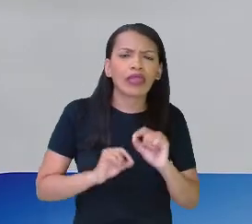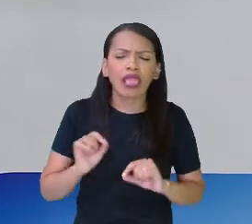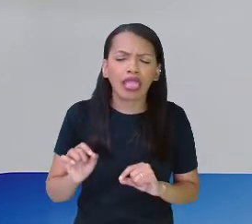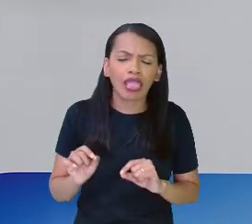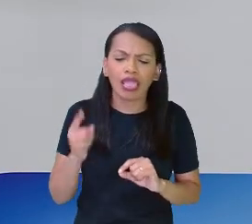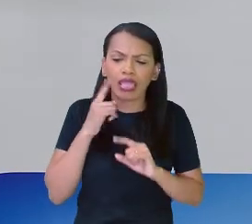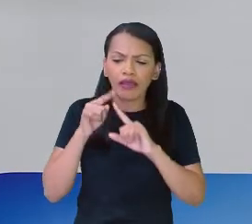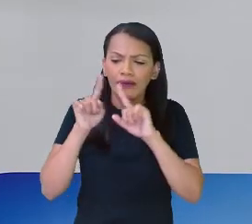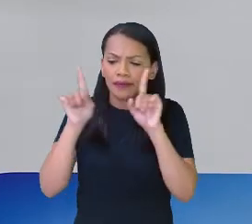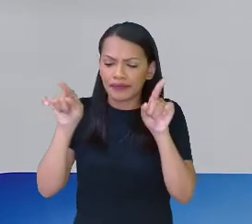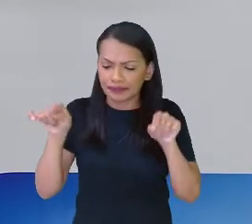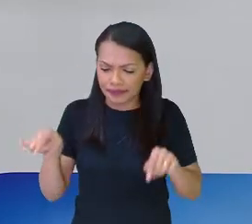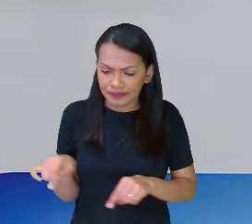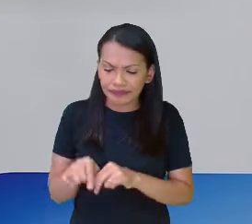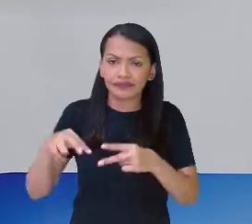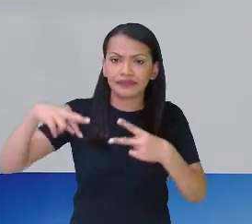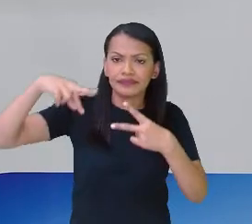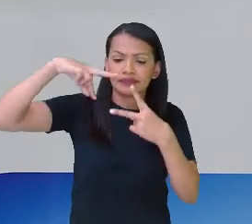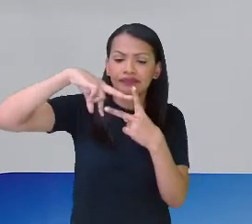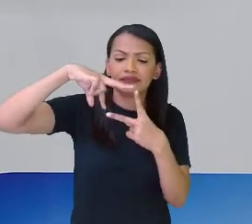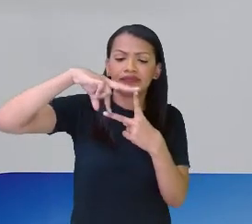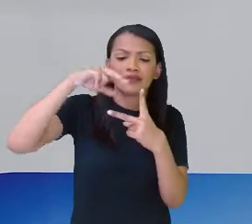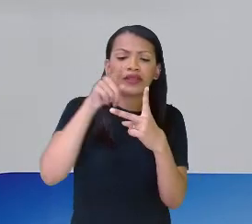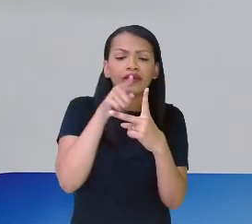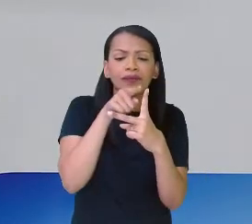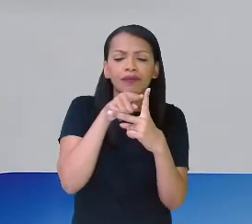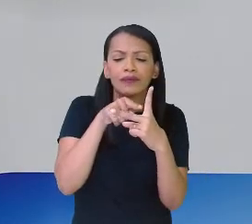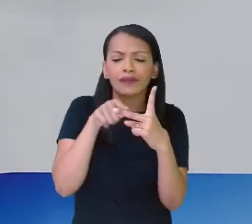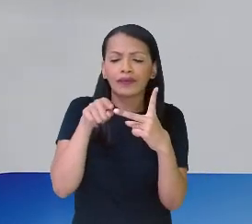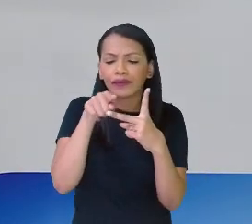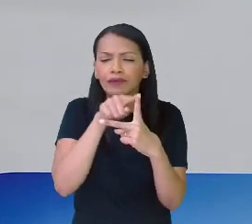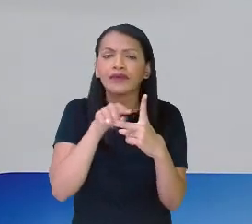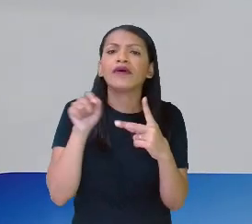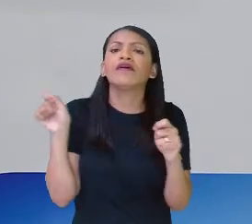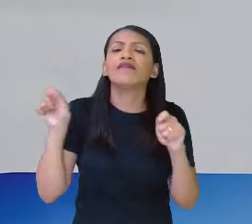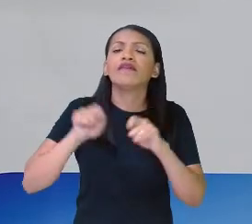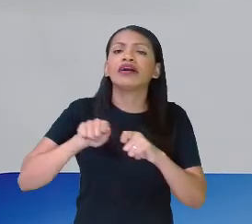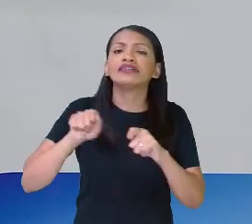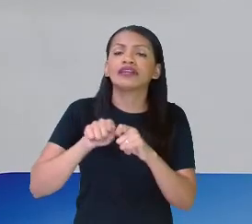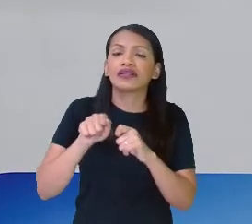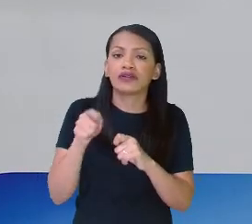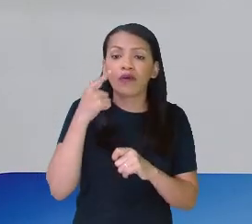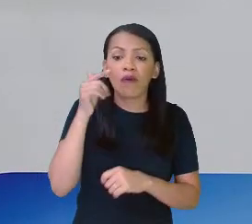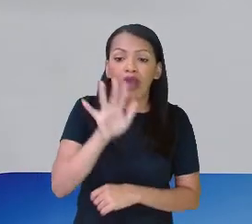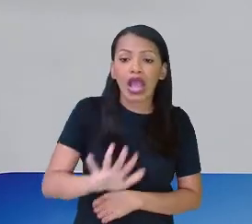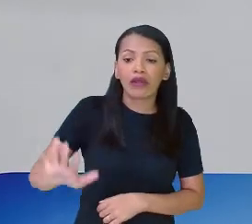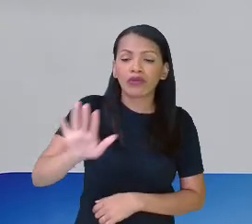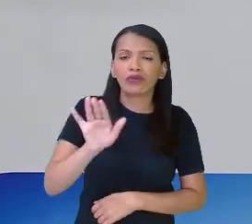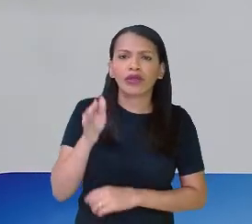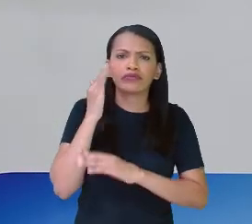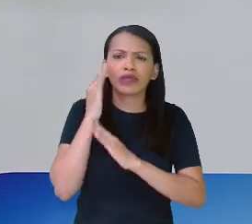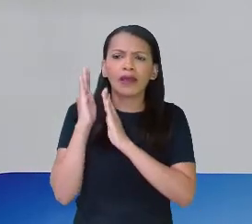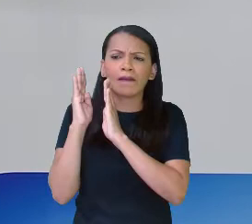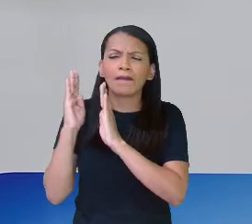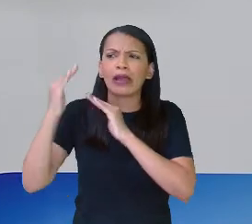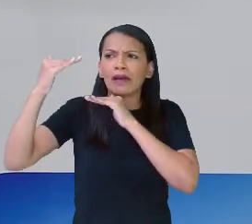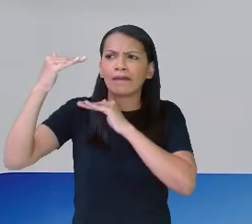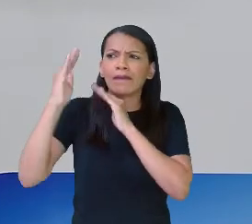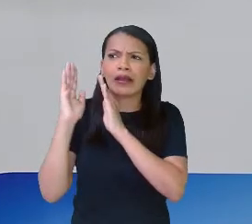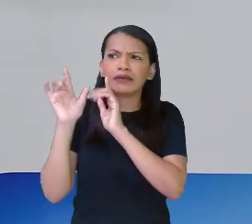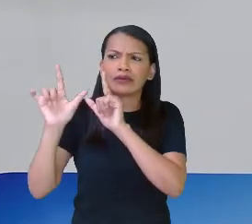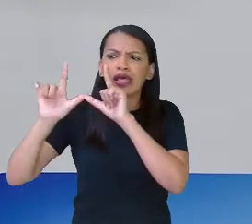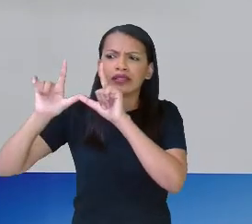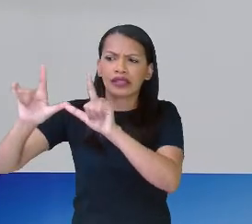o formato de 1 quadrado e Miguel está revestindo a área da casa com lajotas. Vocês estão vendo que ele está